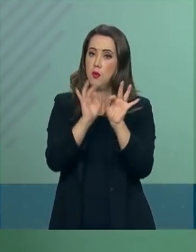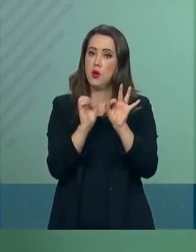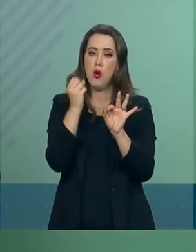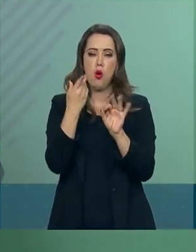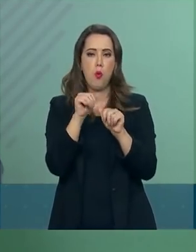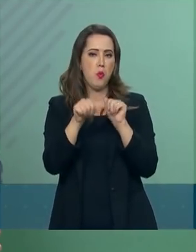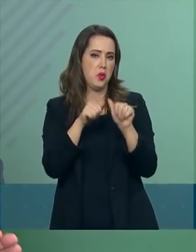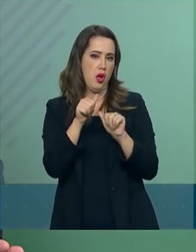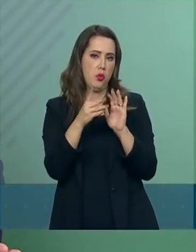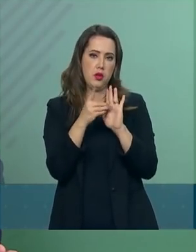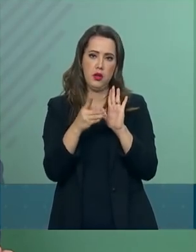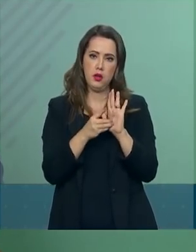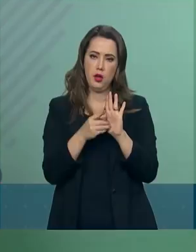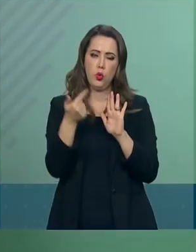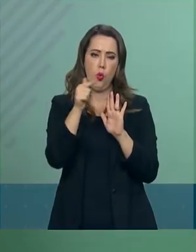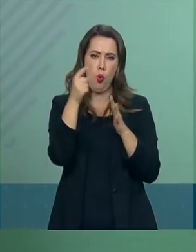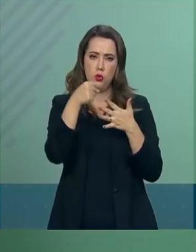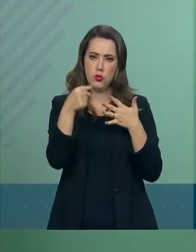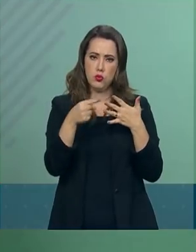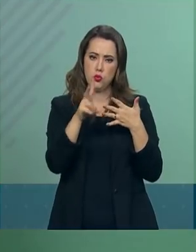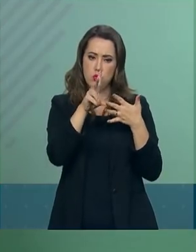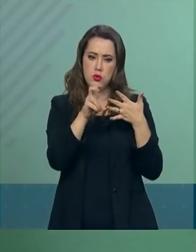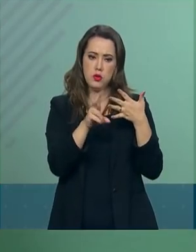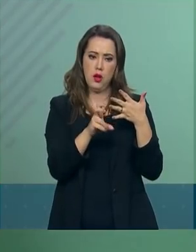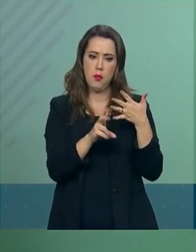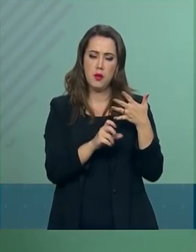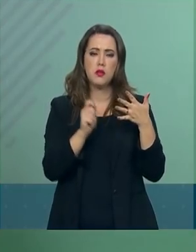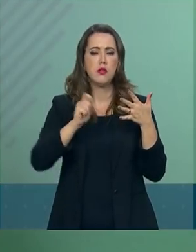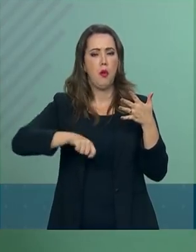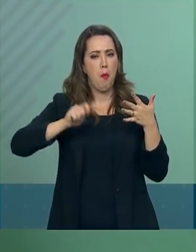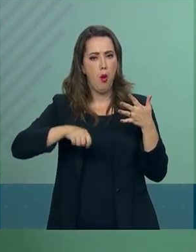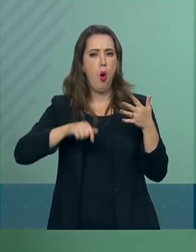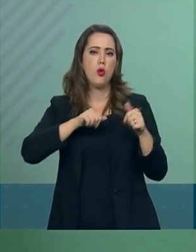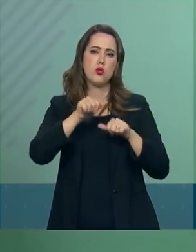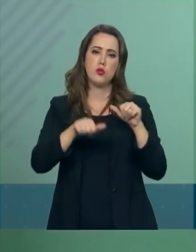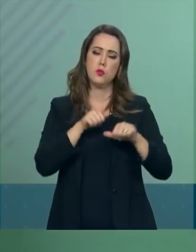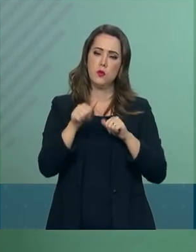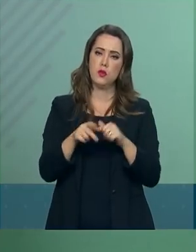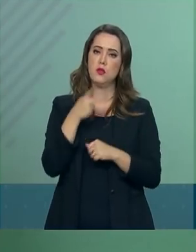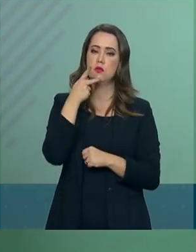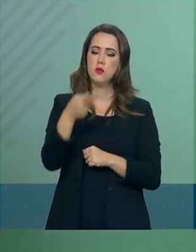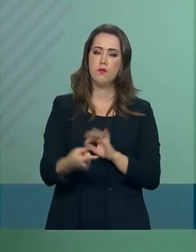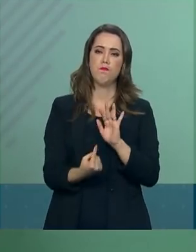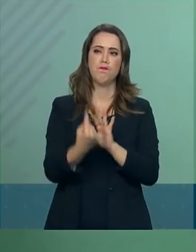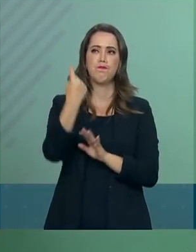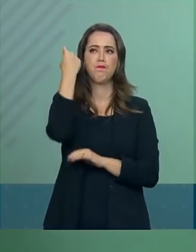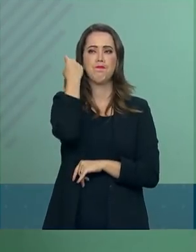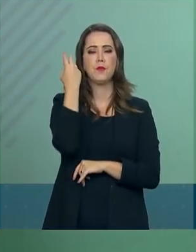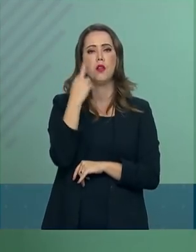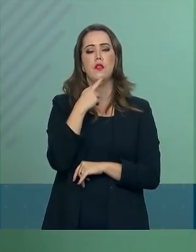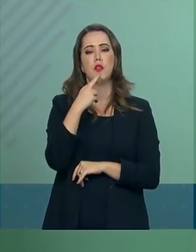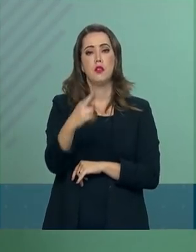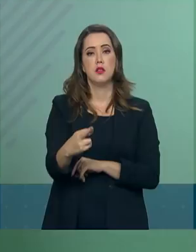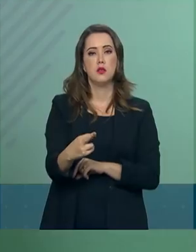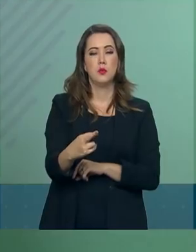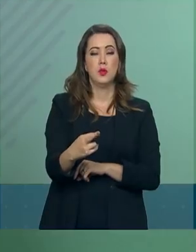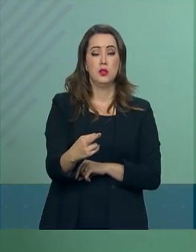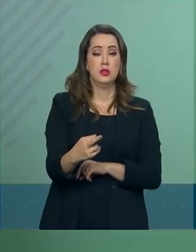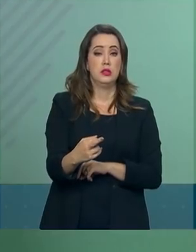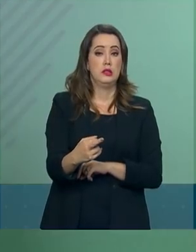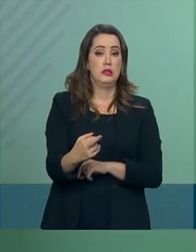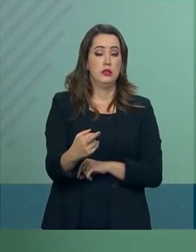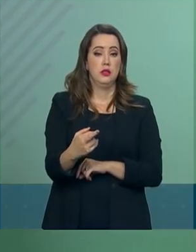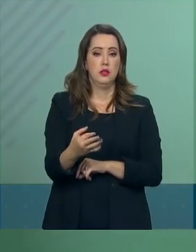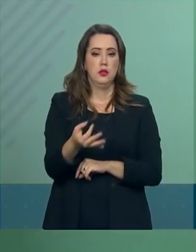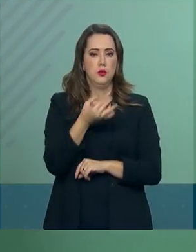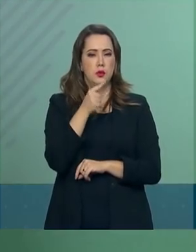o decreto. Dentre outros temas, eu quero deixar claro para vocês, como já havia respondido, acho que